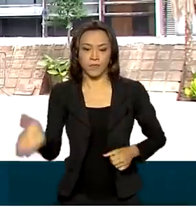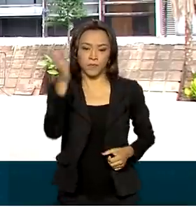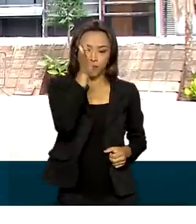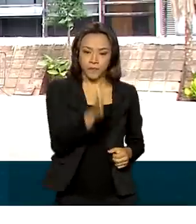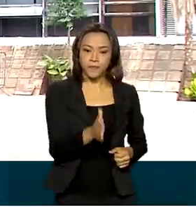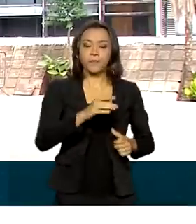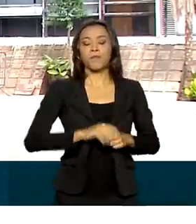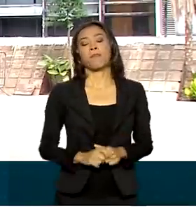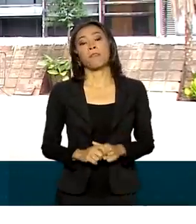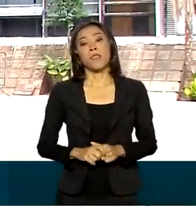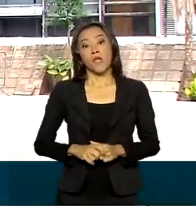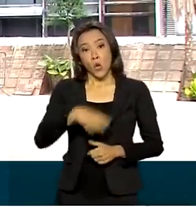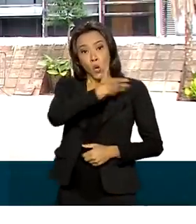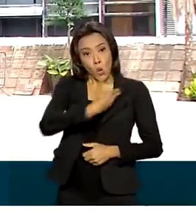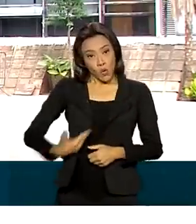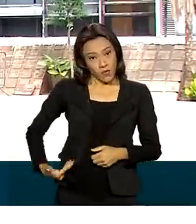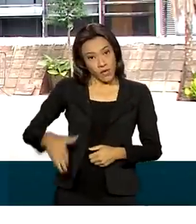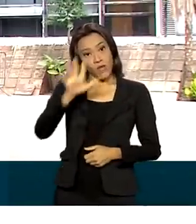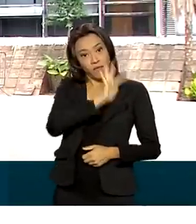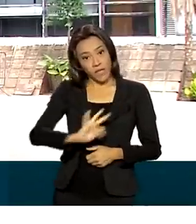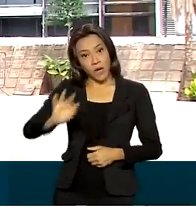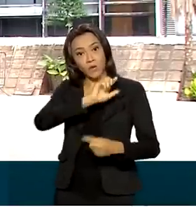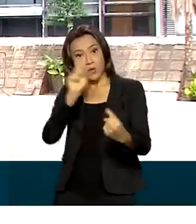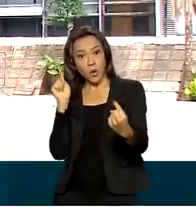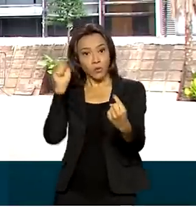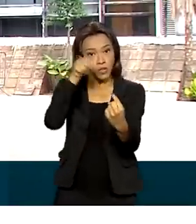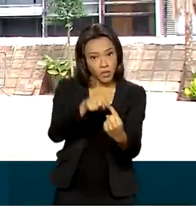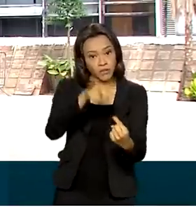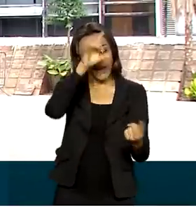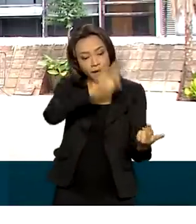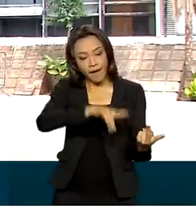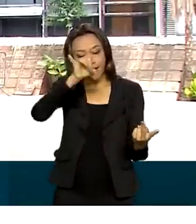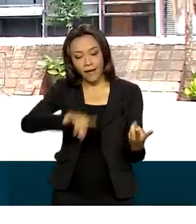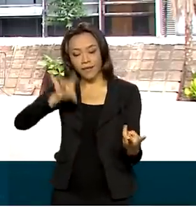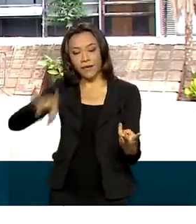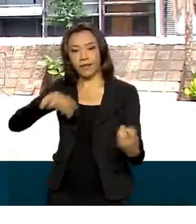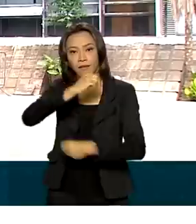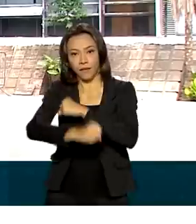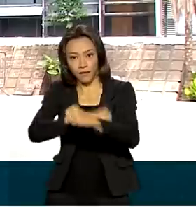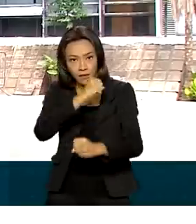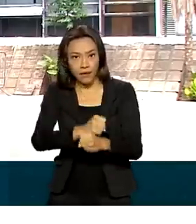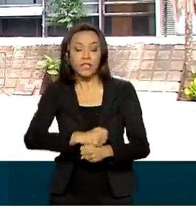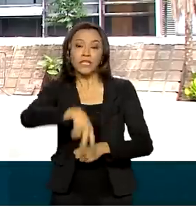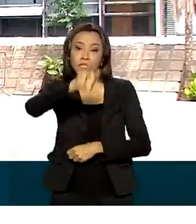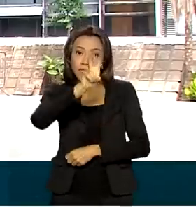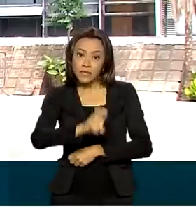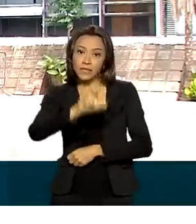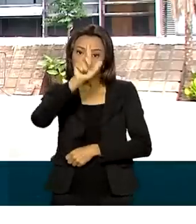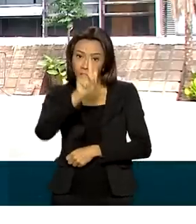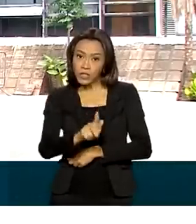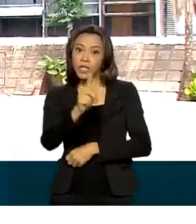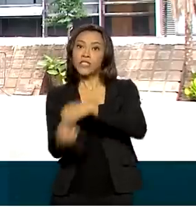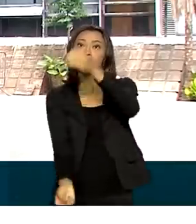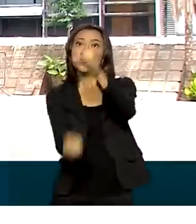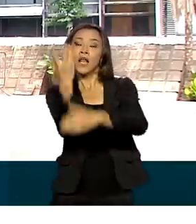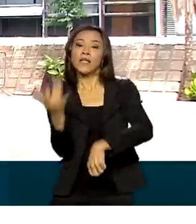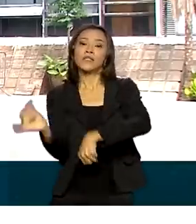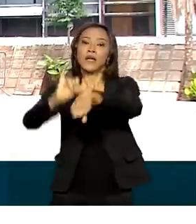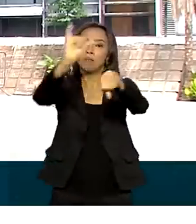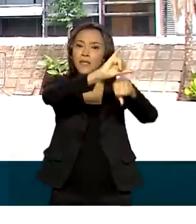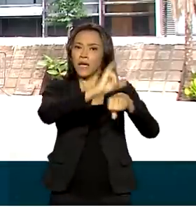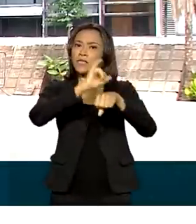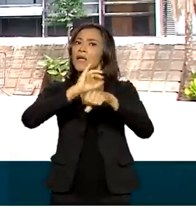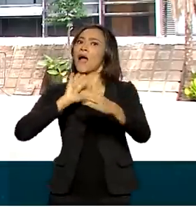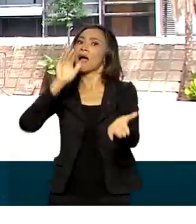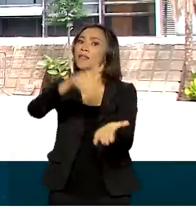a expectativa, segundo o governo federal, as metas são anuais, mas que o 5G esteja instalado nas capitais até o meio do ano que vem e em todas as